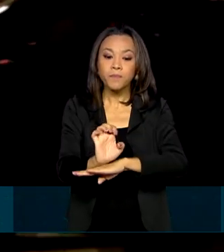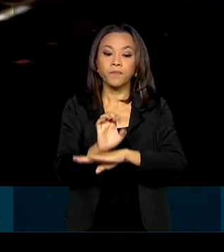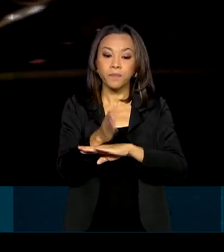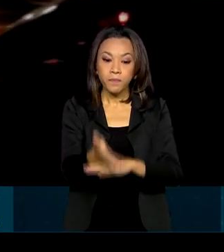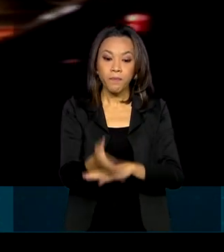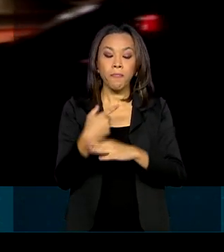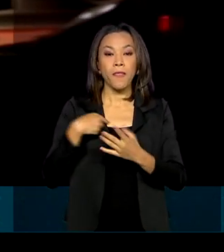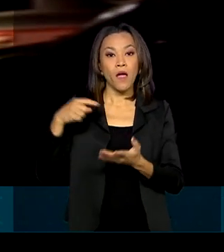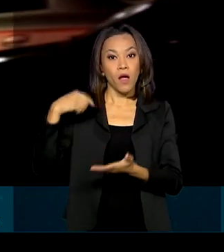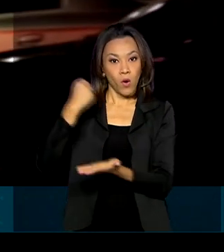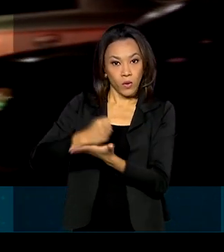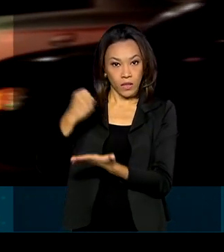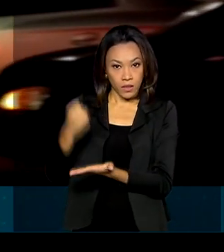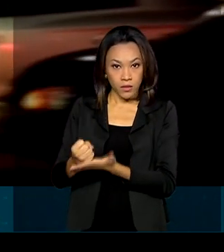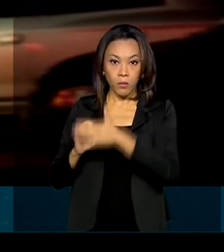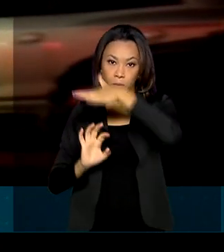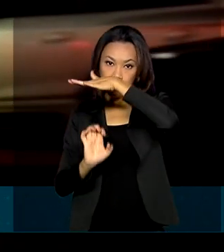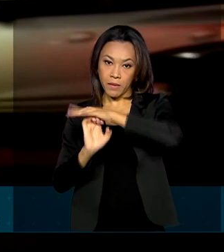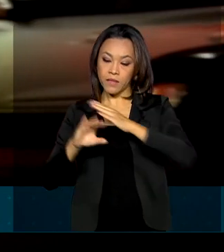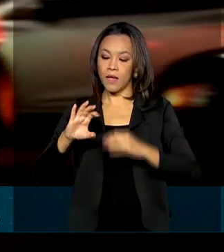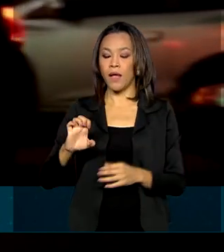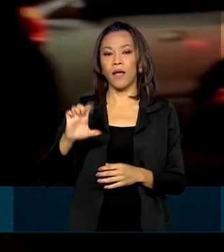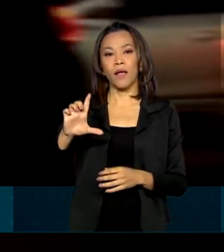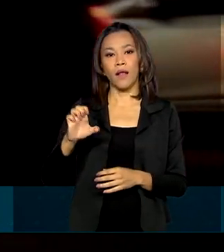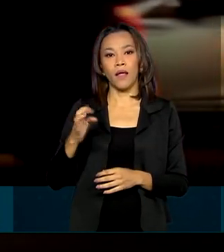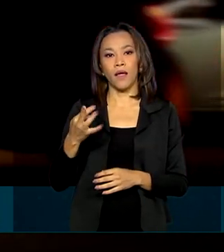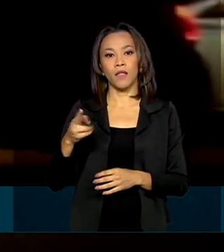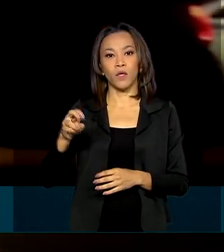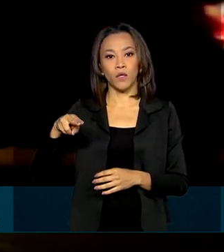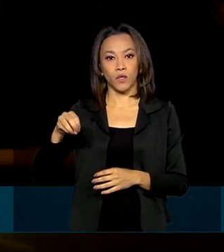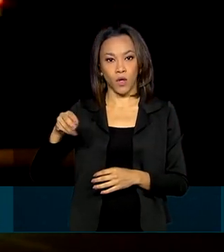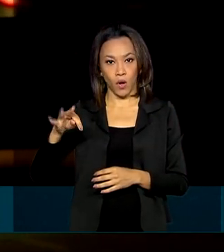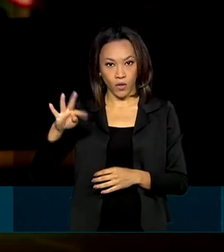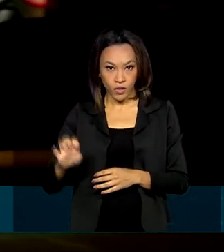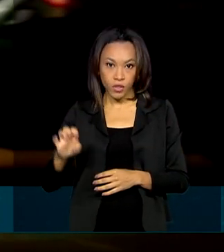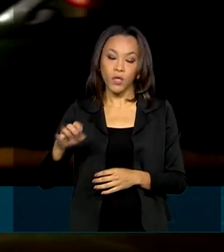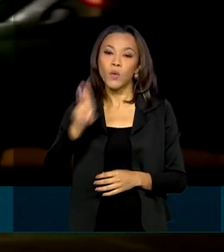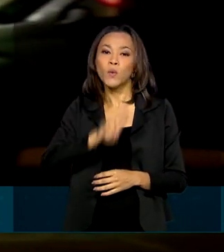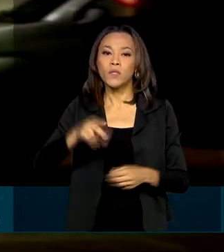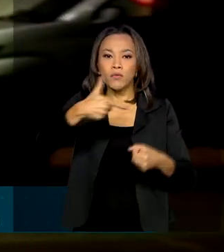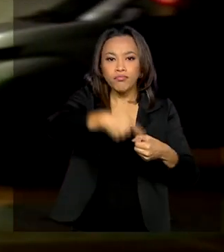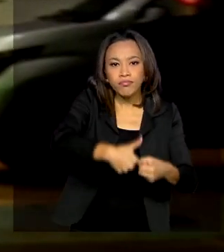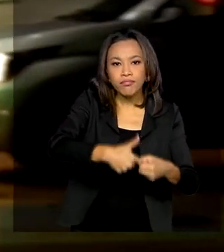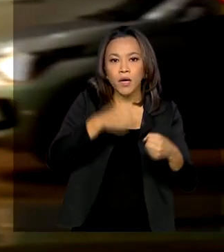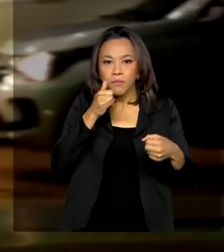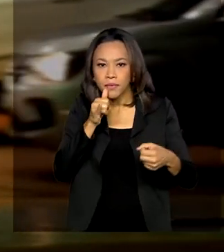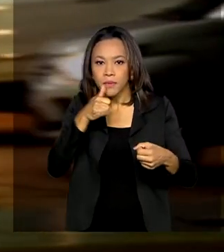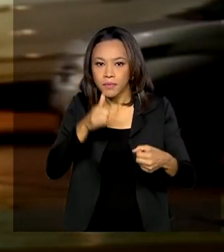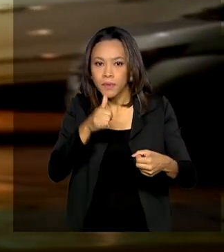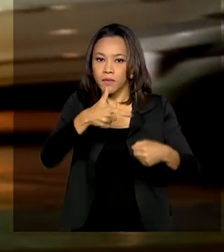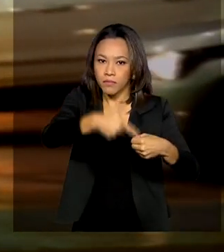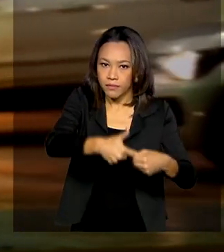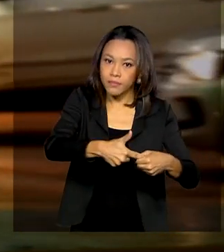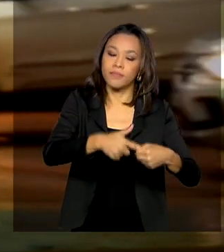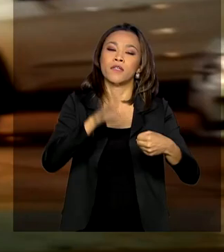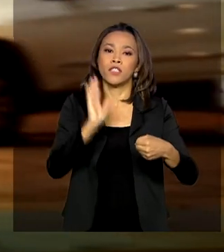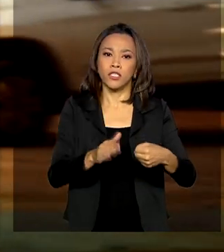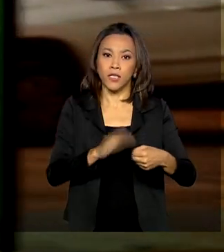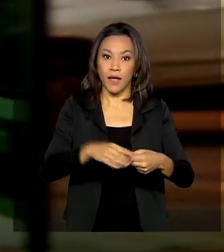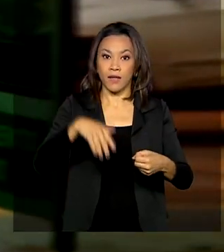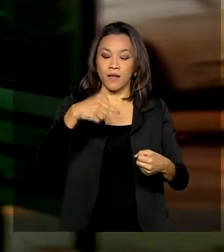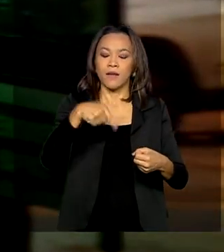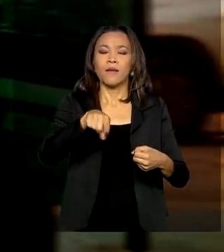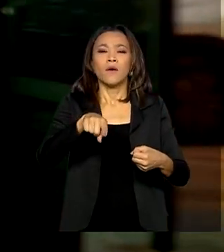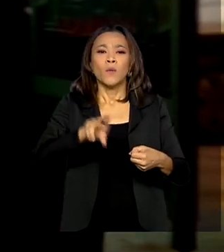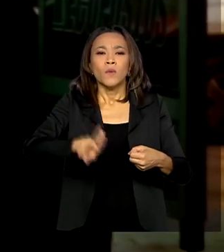será feita pela Eletronorte a partir de geradores a diesel. Até o momento, já foi autorizada a geração de 120 megawatts de